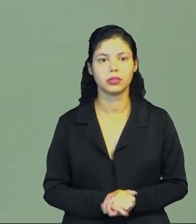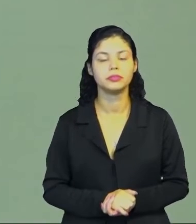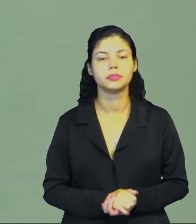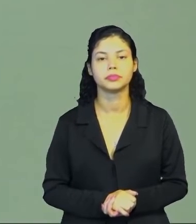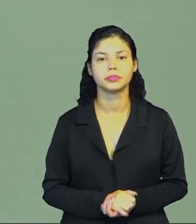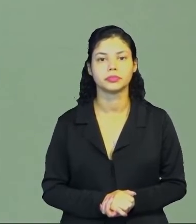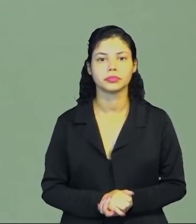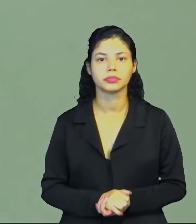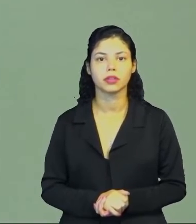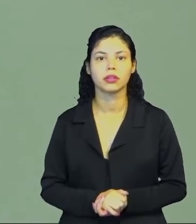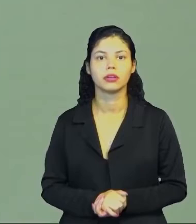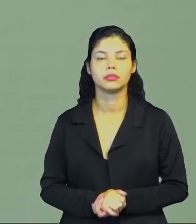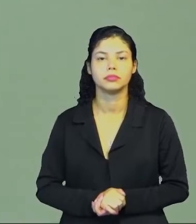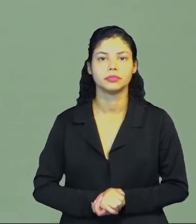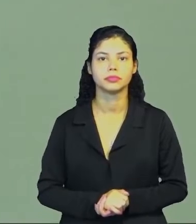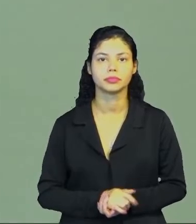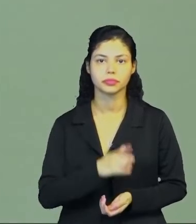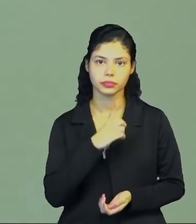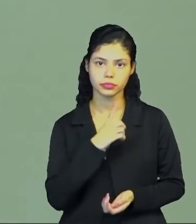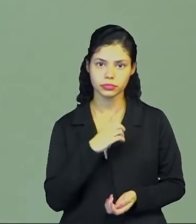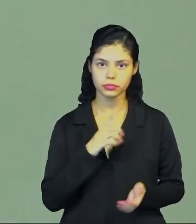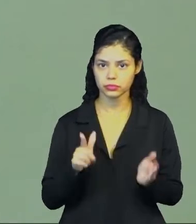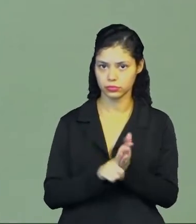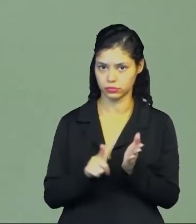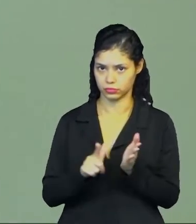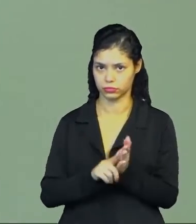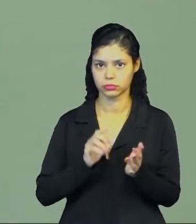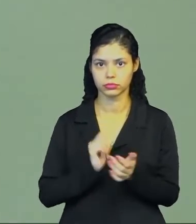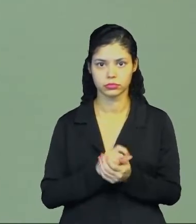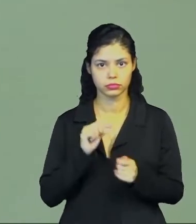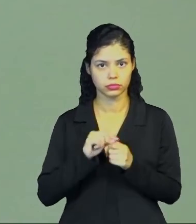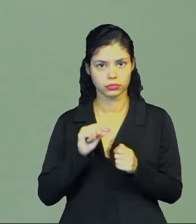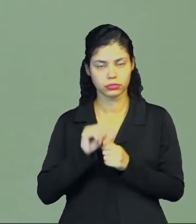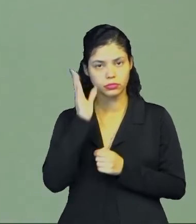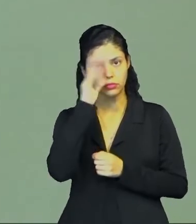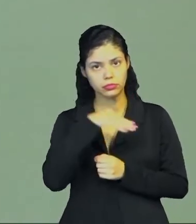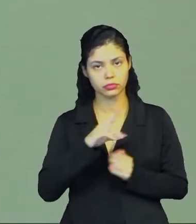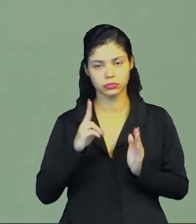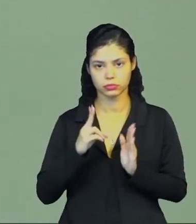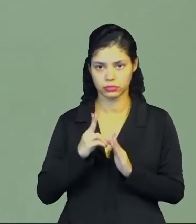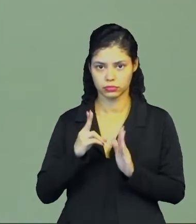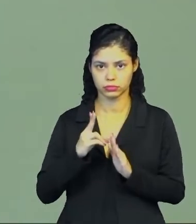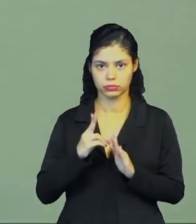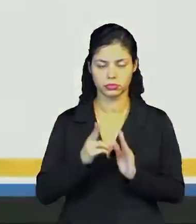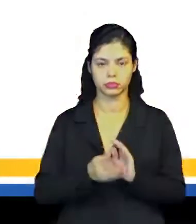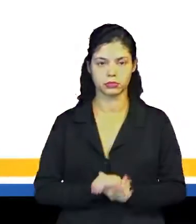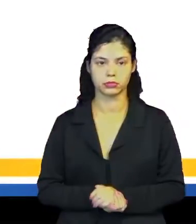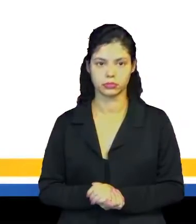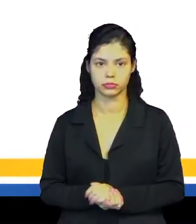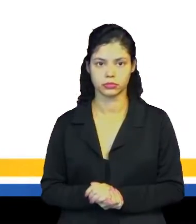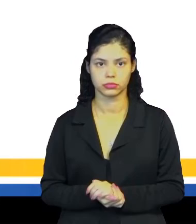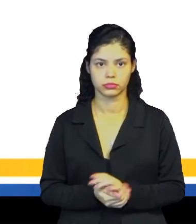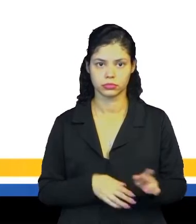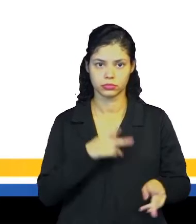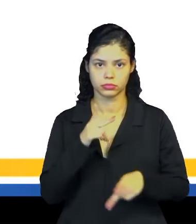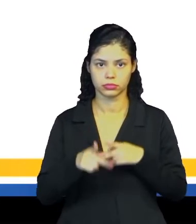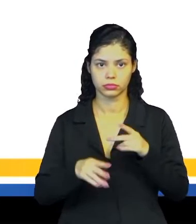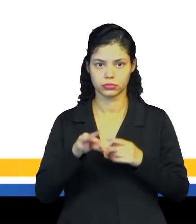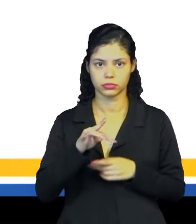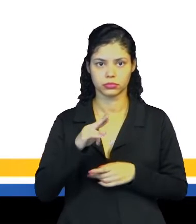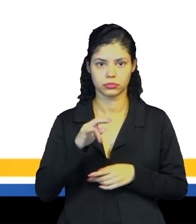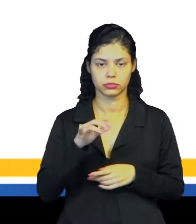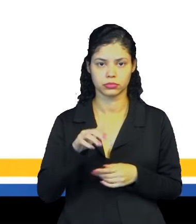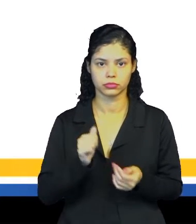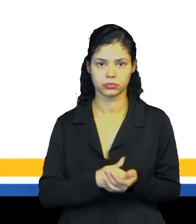E ele tinha esse papel, né? De fazer mal aos índios. Os povos